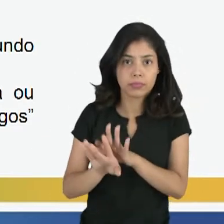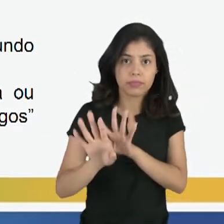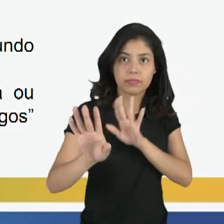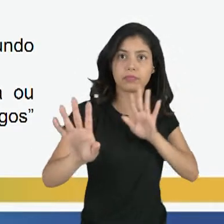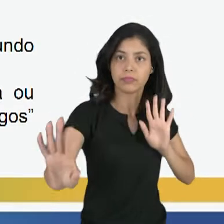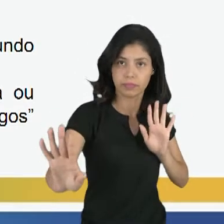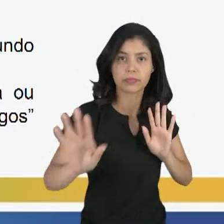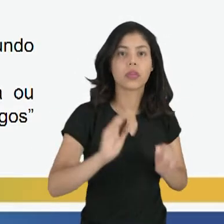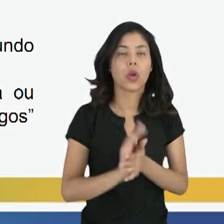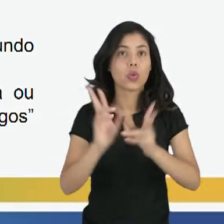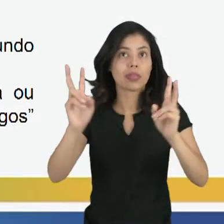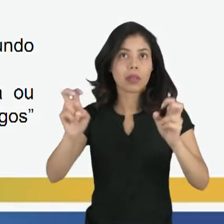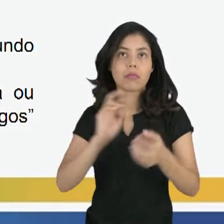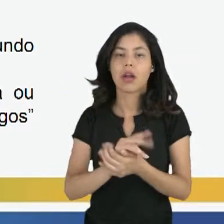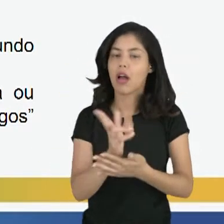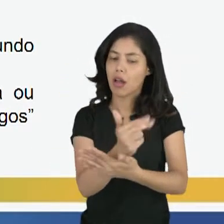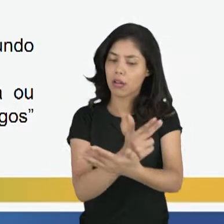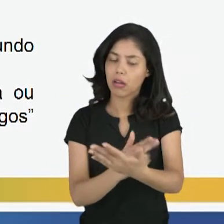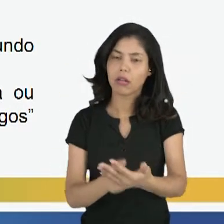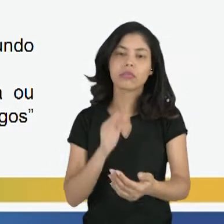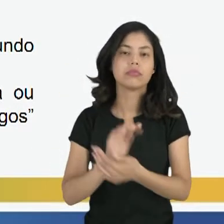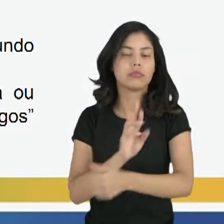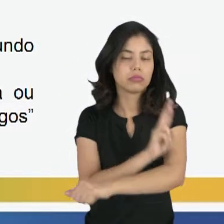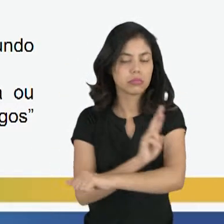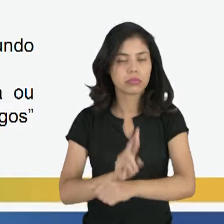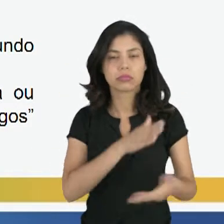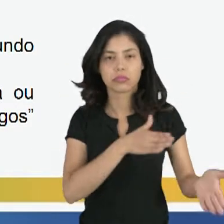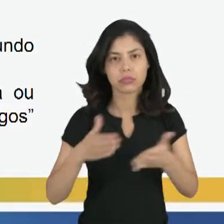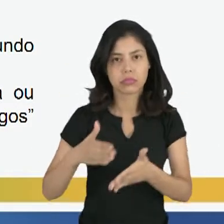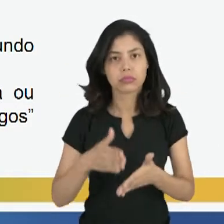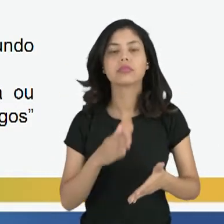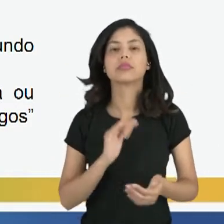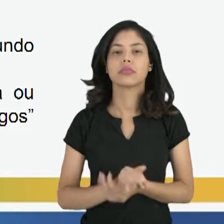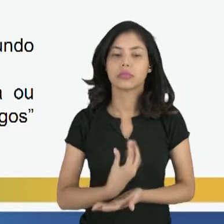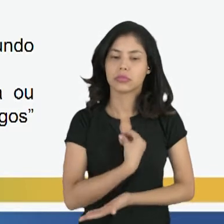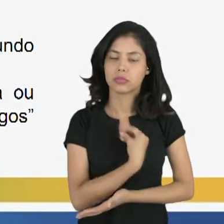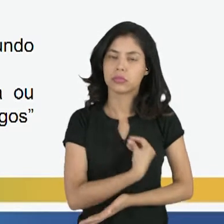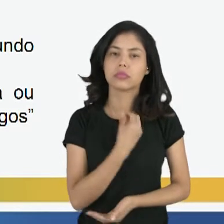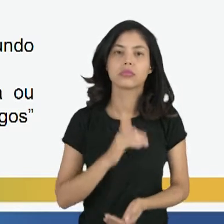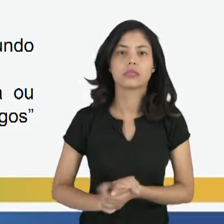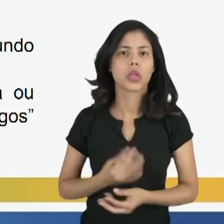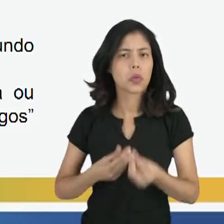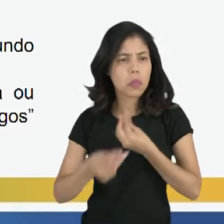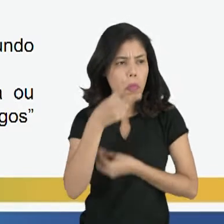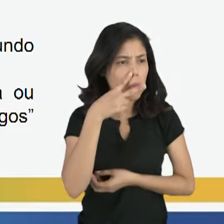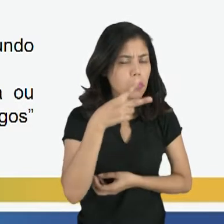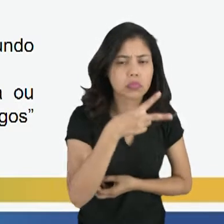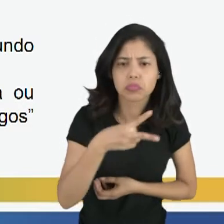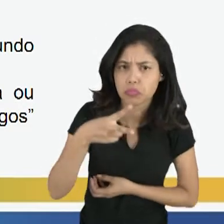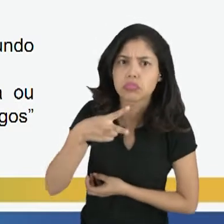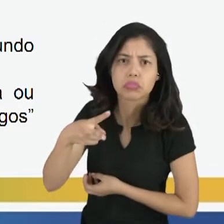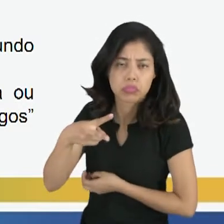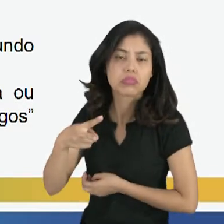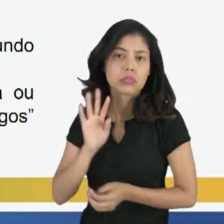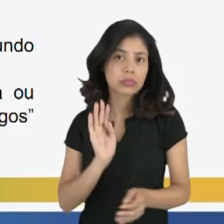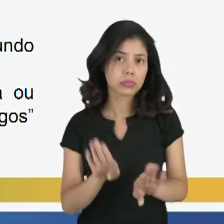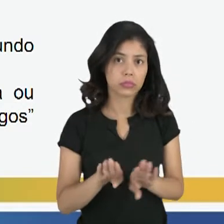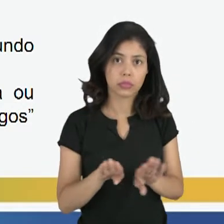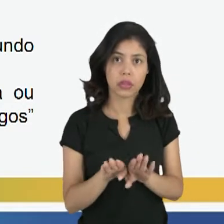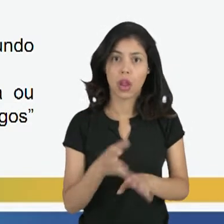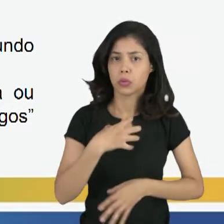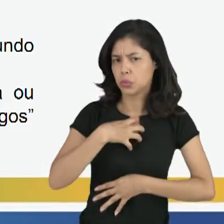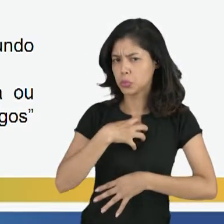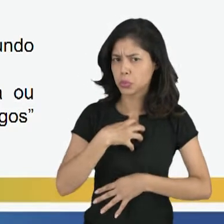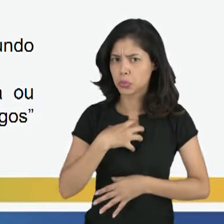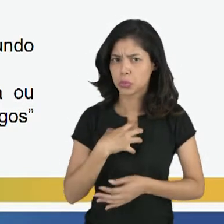temas como arte e religião. Diante disso, passou grande parte de sua vida em introspectivo, né? Com o seu